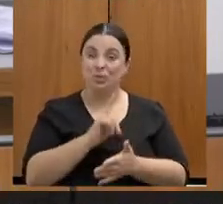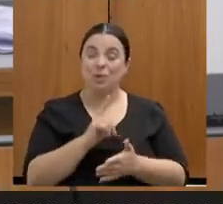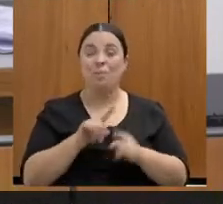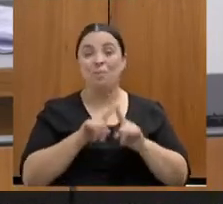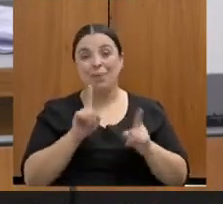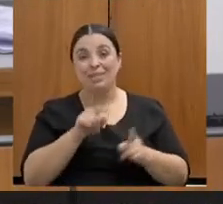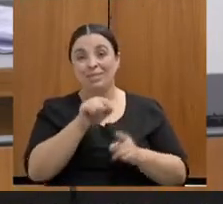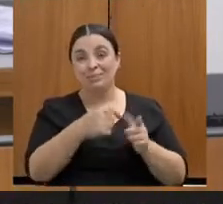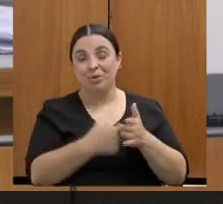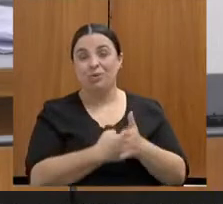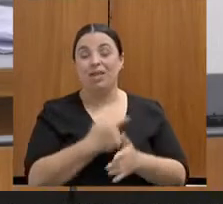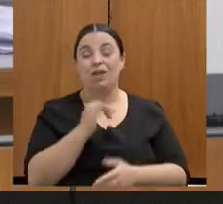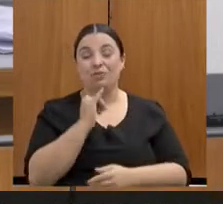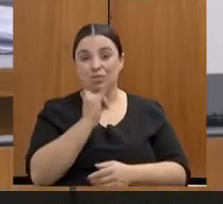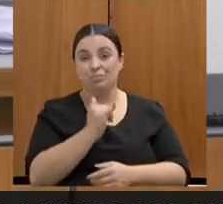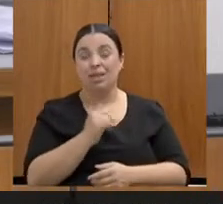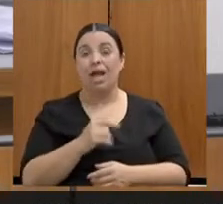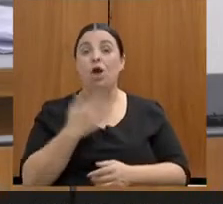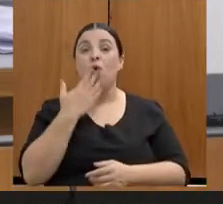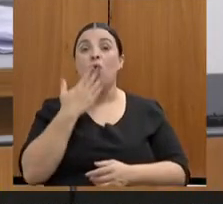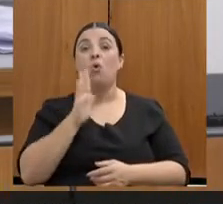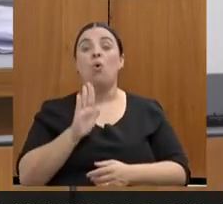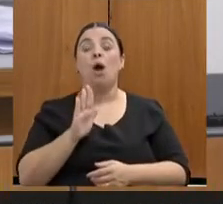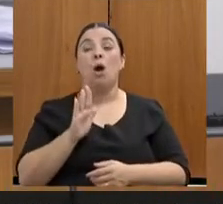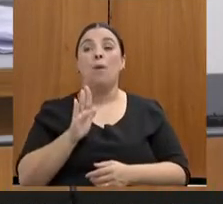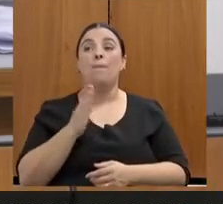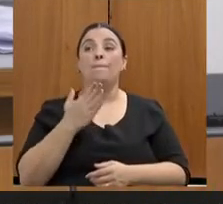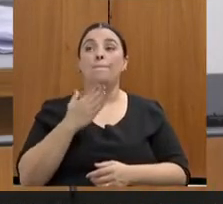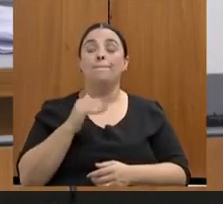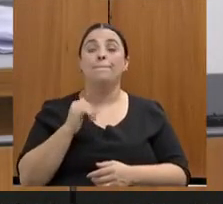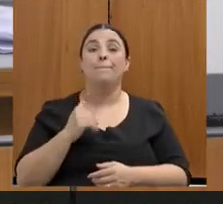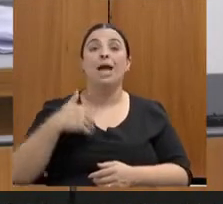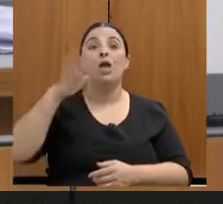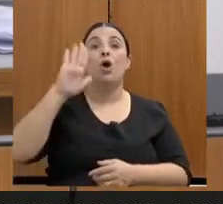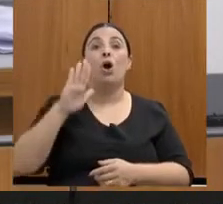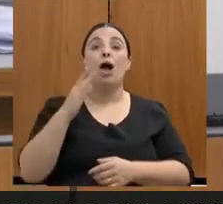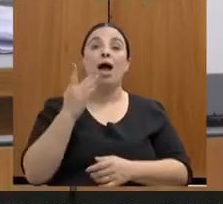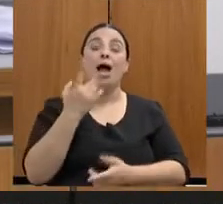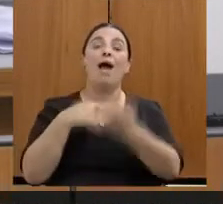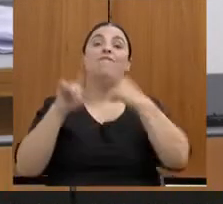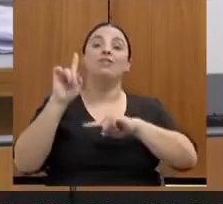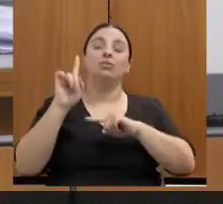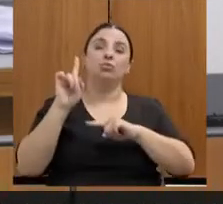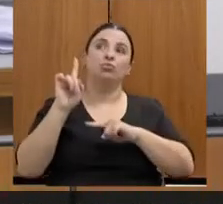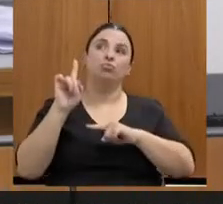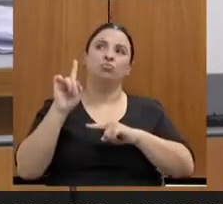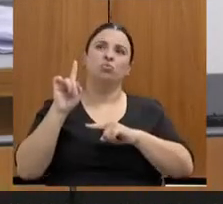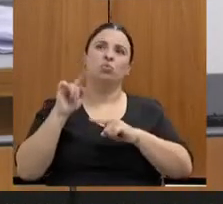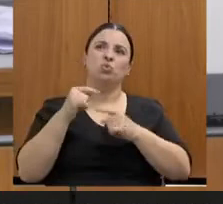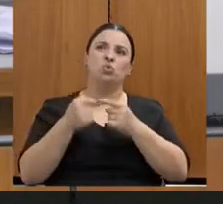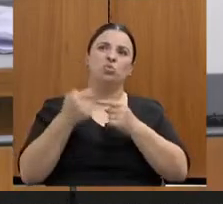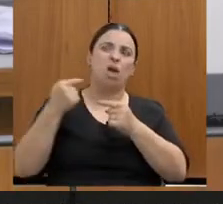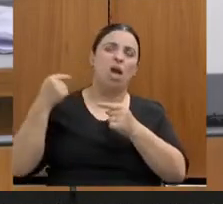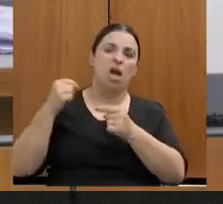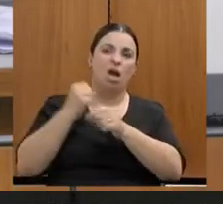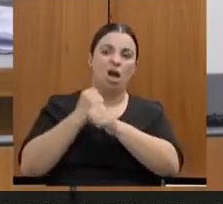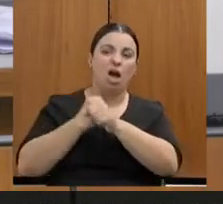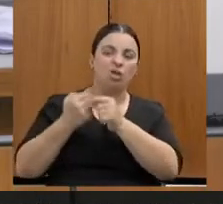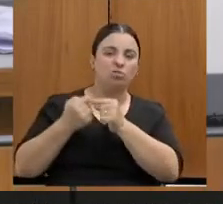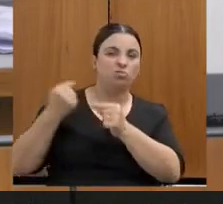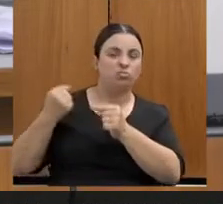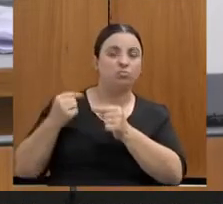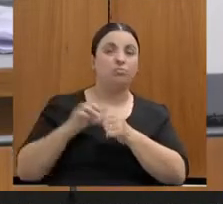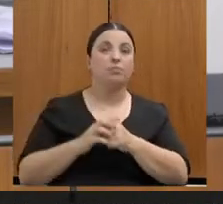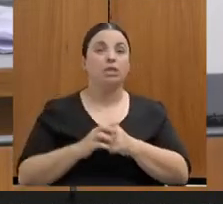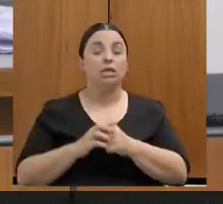foi o nosso maior avanço nos últimos anos em relação a essa temática da violência contra a